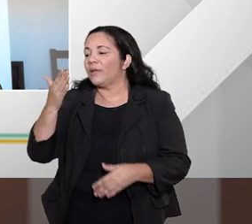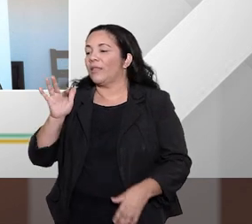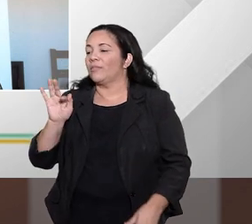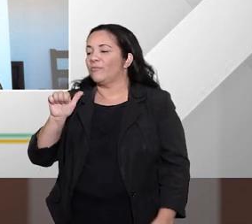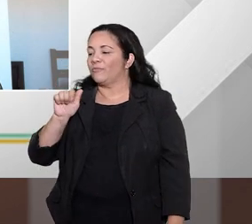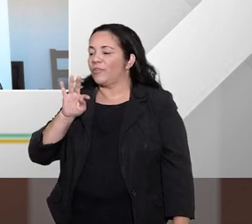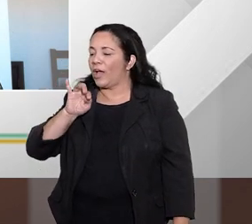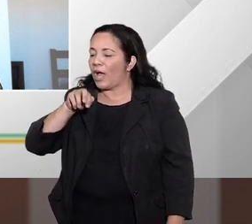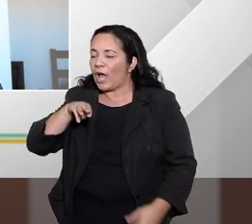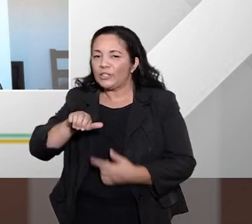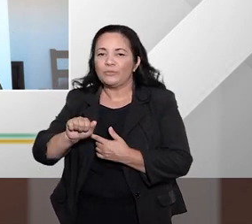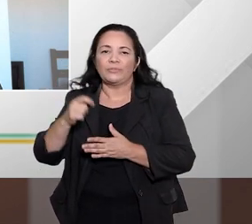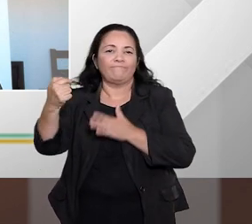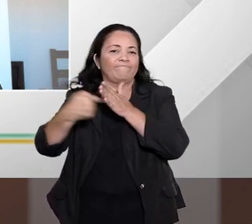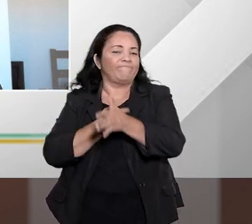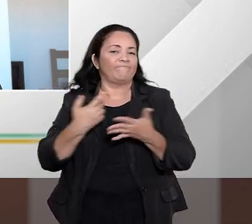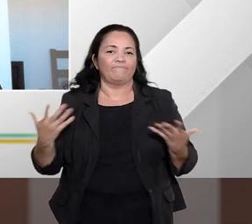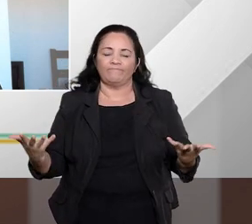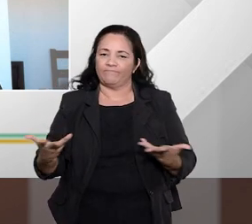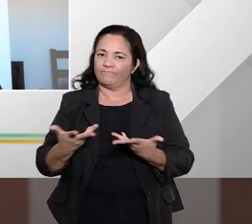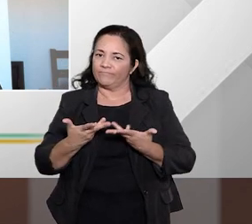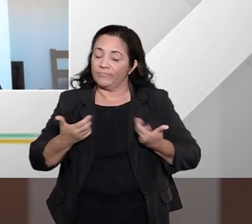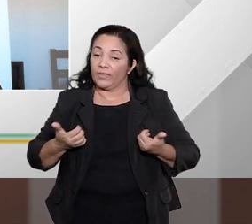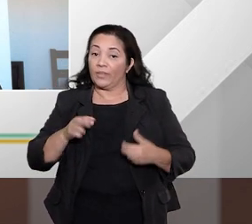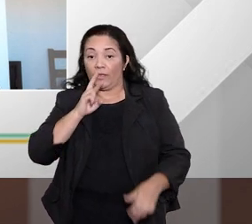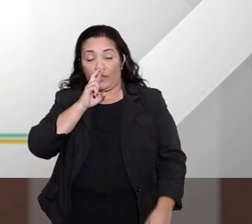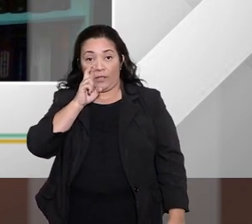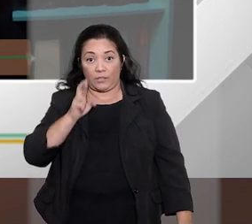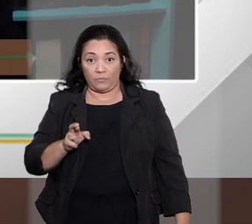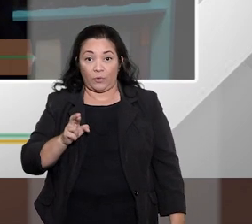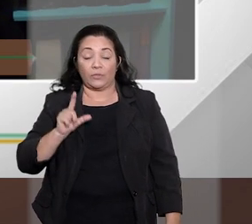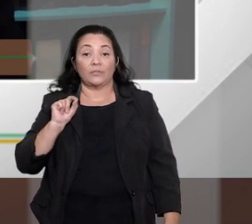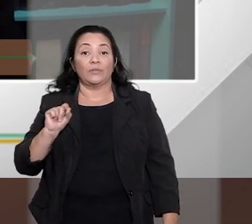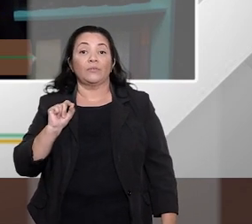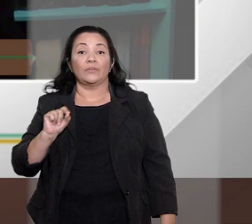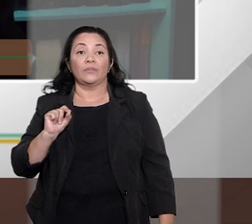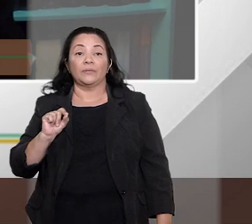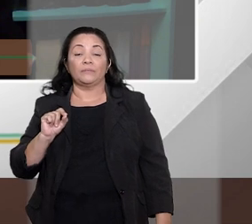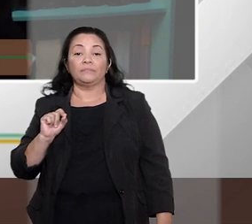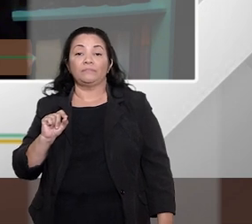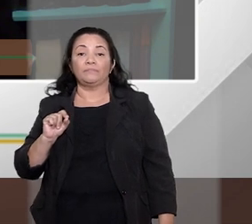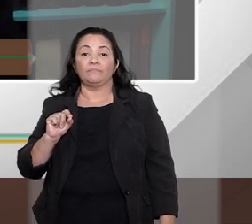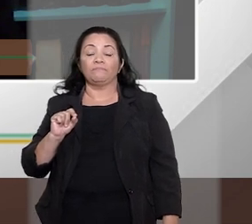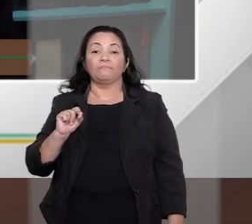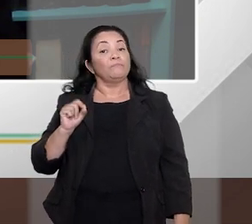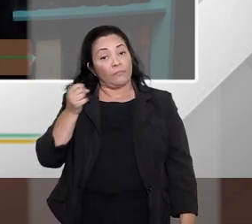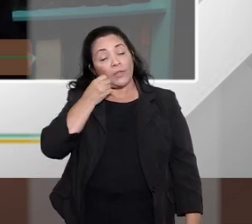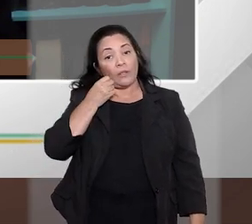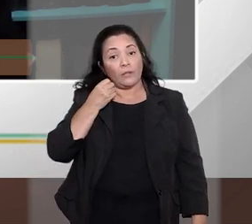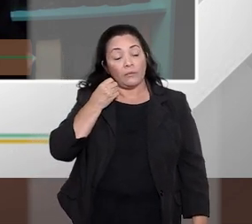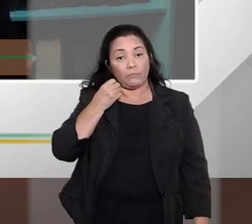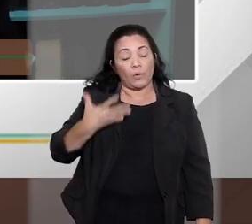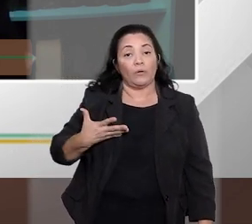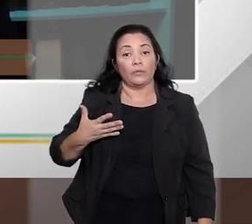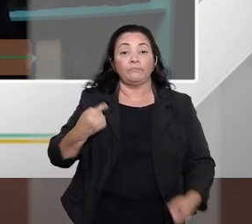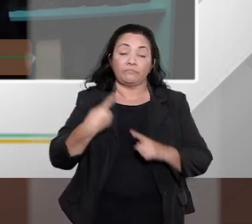excelente pergunta a resposta atual do judiciário tem sido muito boa